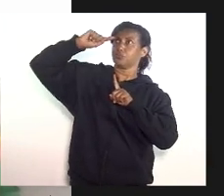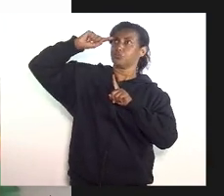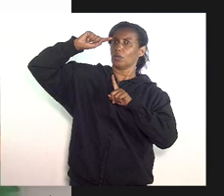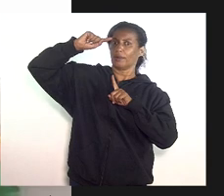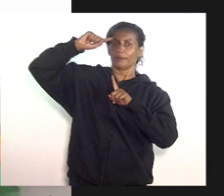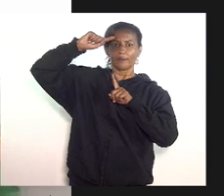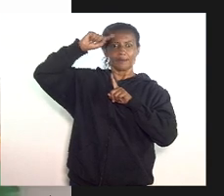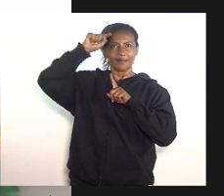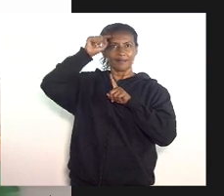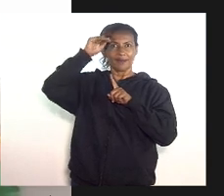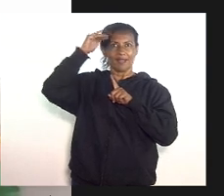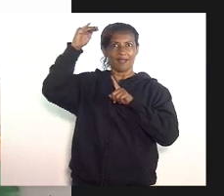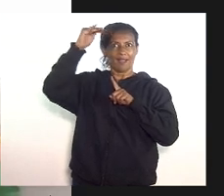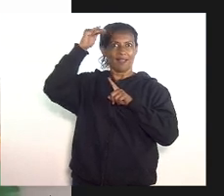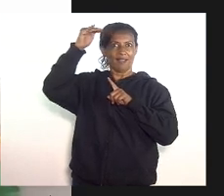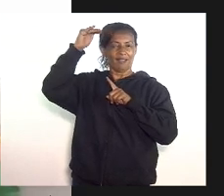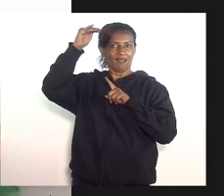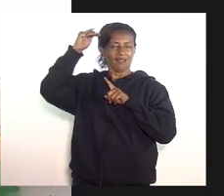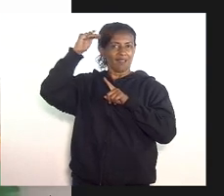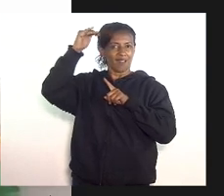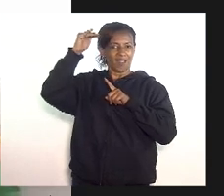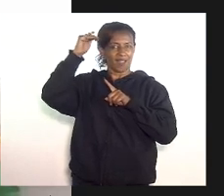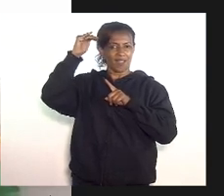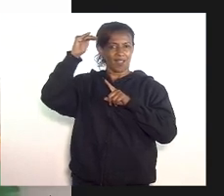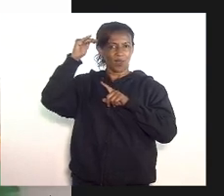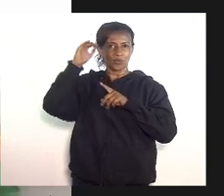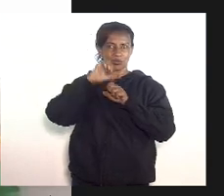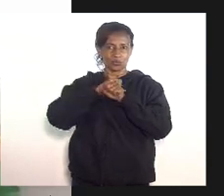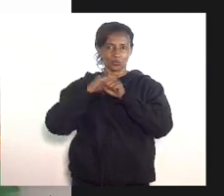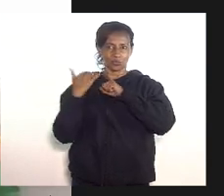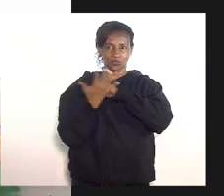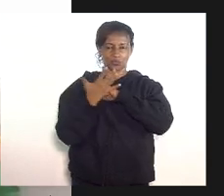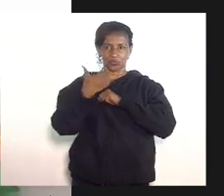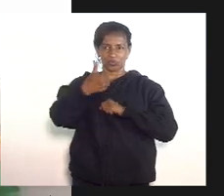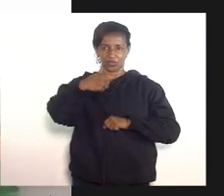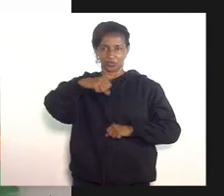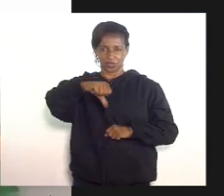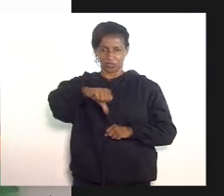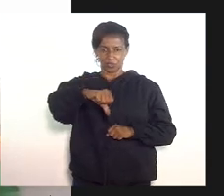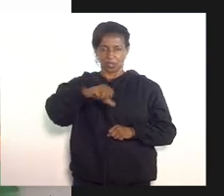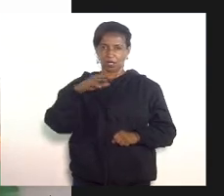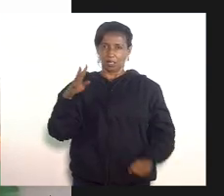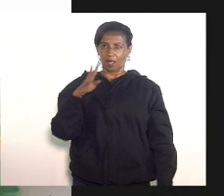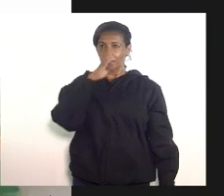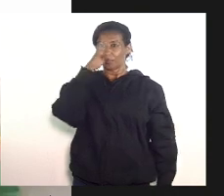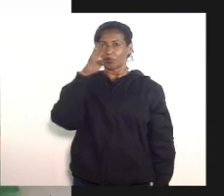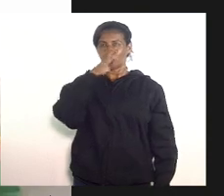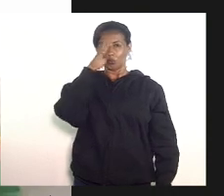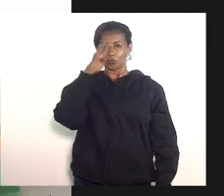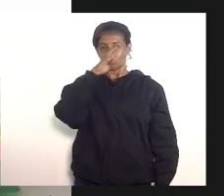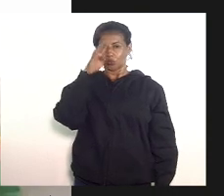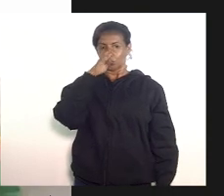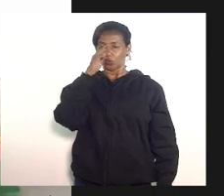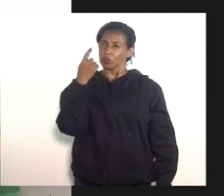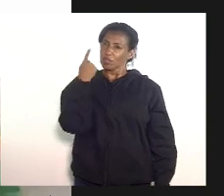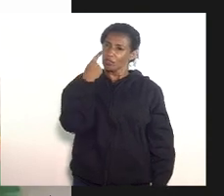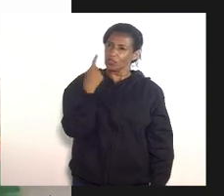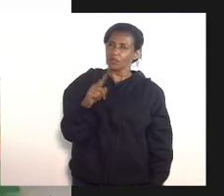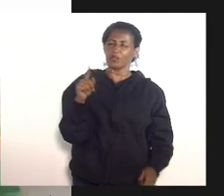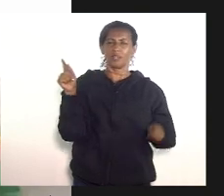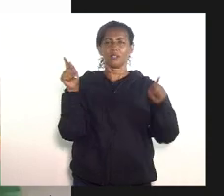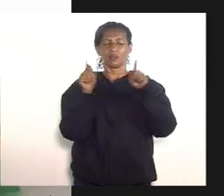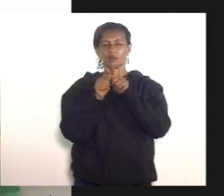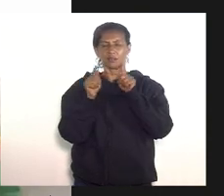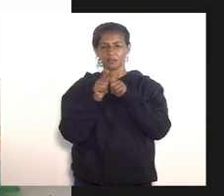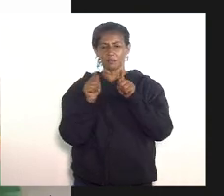letalidade da covid-19 chega a níveis absurdos a gente vê de